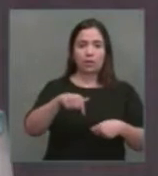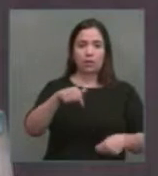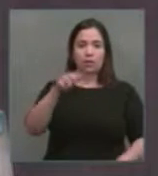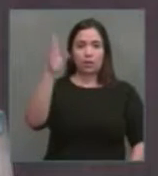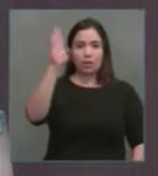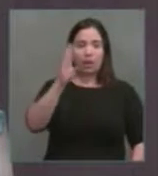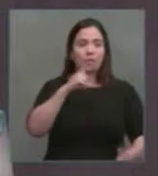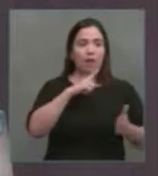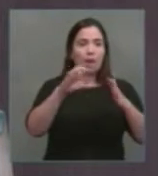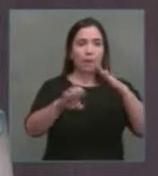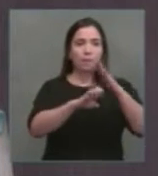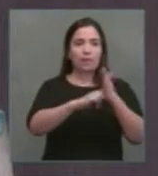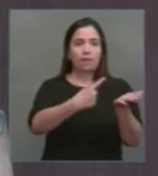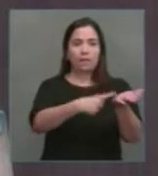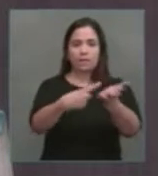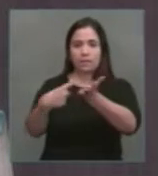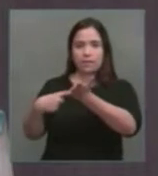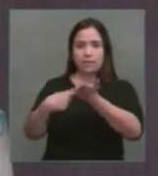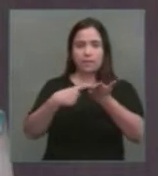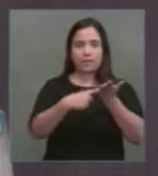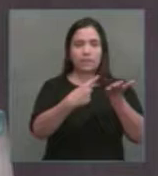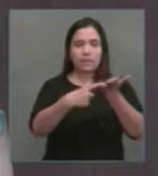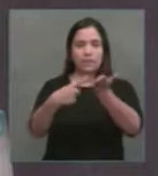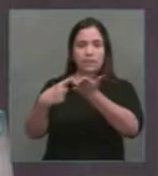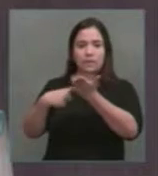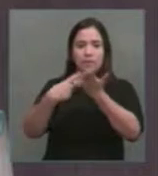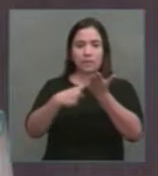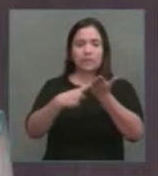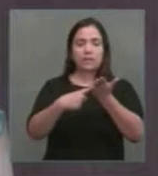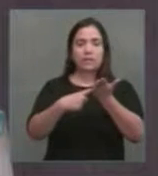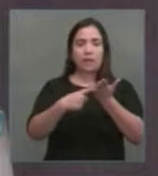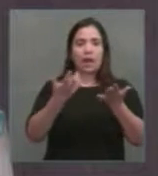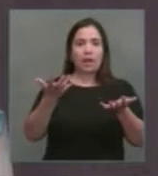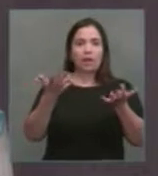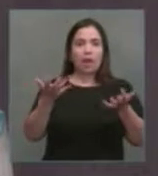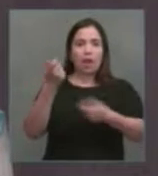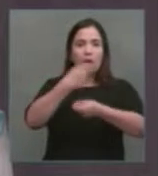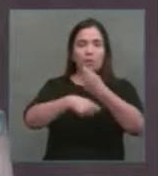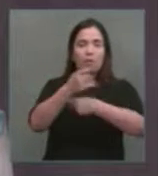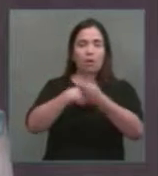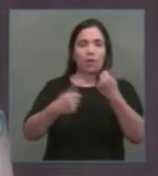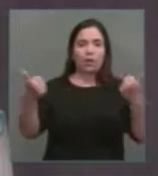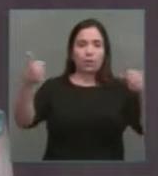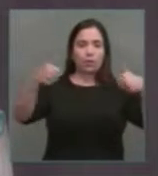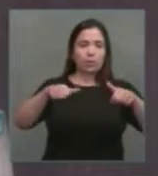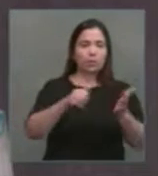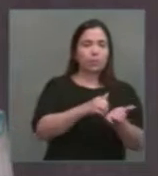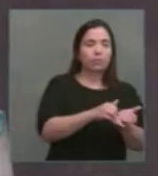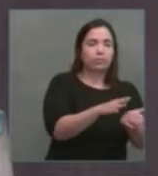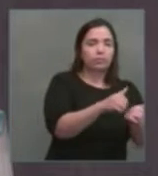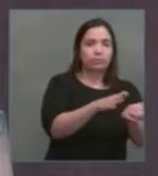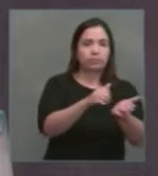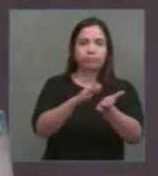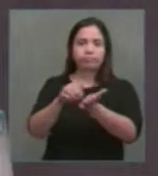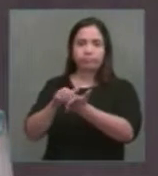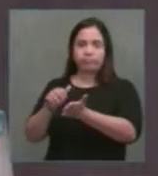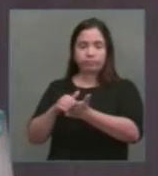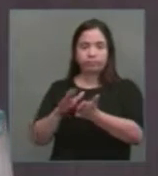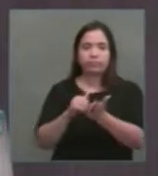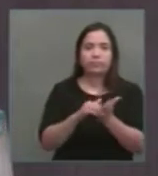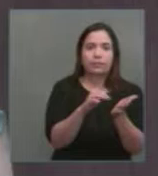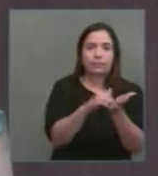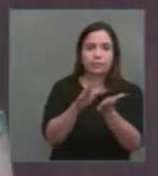econômicos, eles patrocinam um boicote a determinados setores